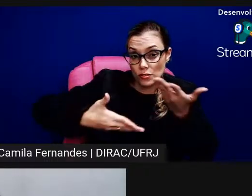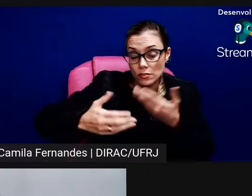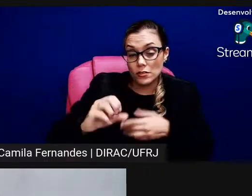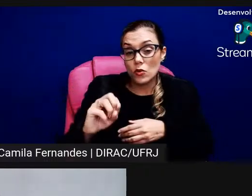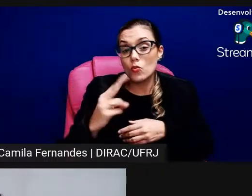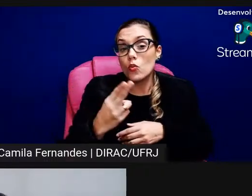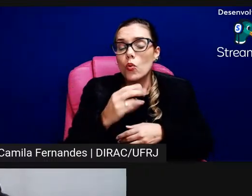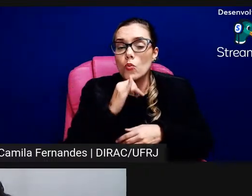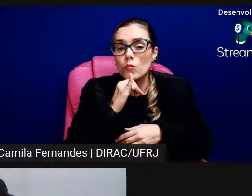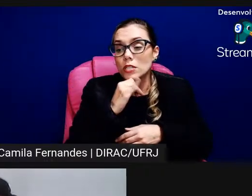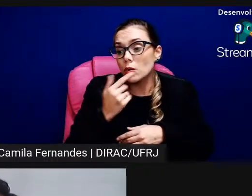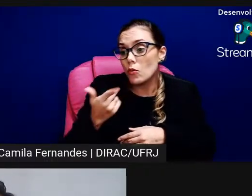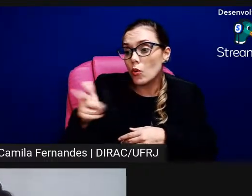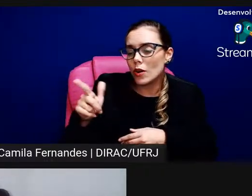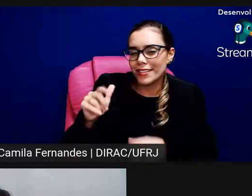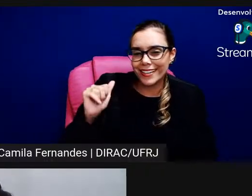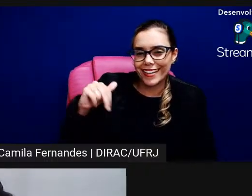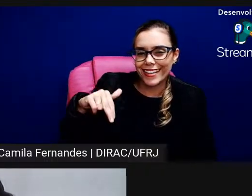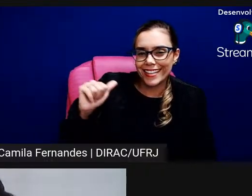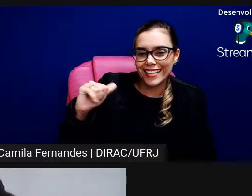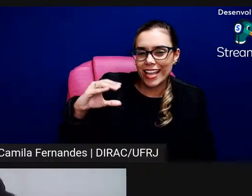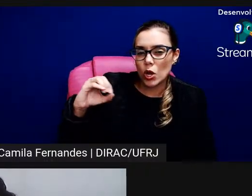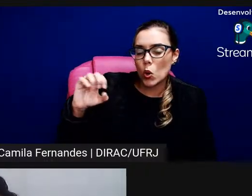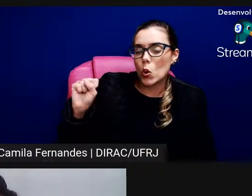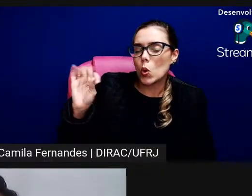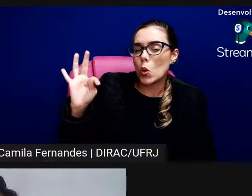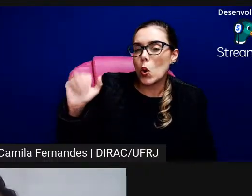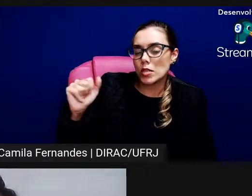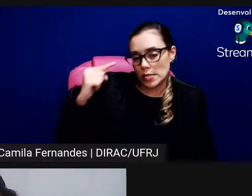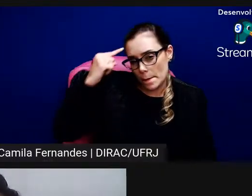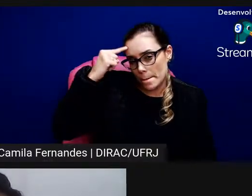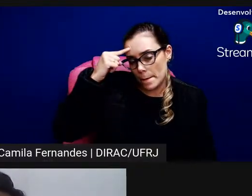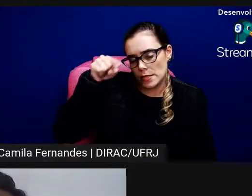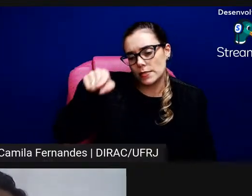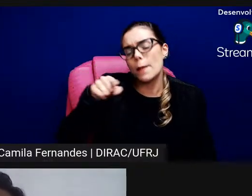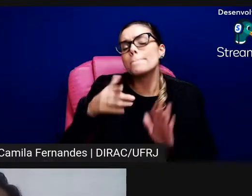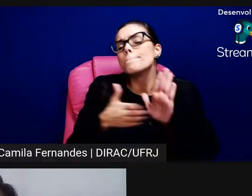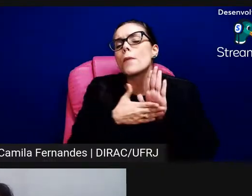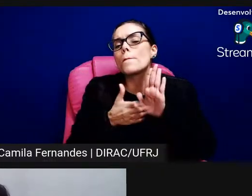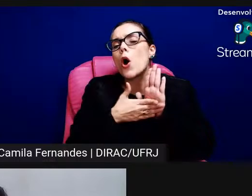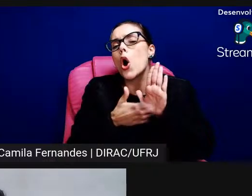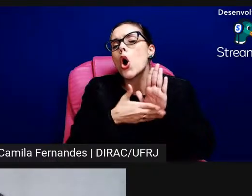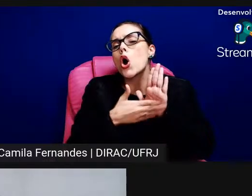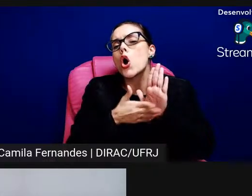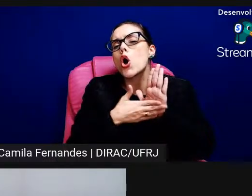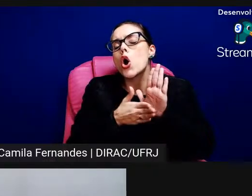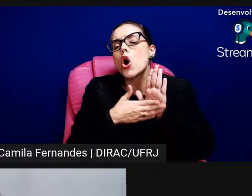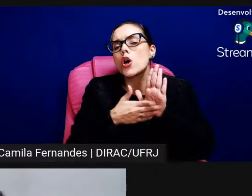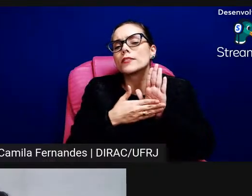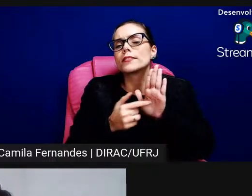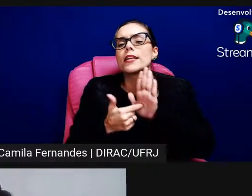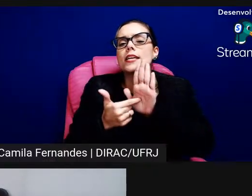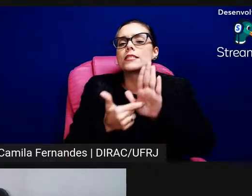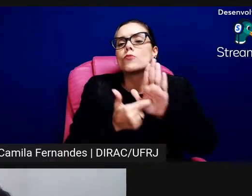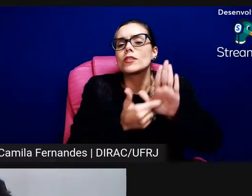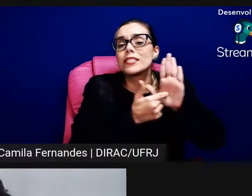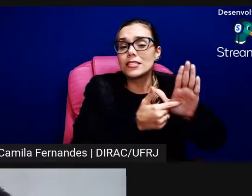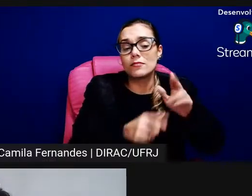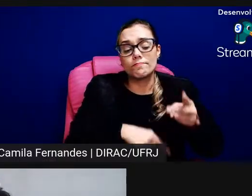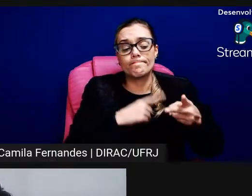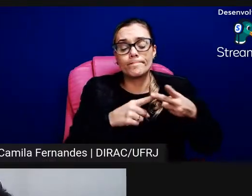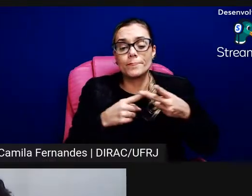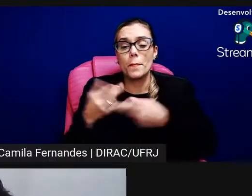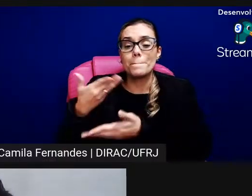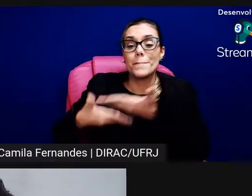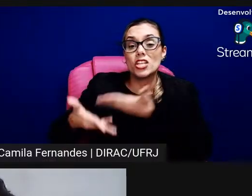mostrou pra gente como pensar uma exposição e como pensar uma mediação acho que eu